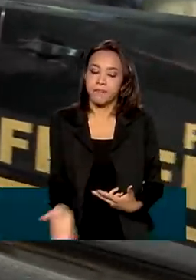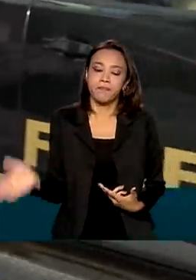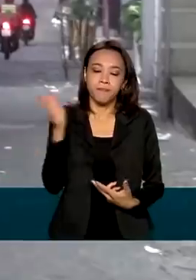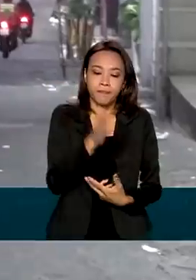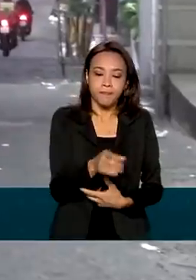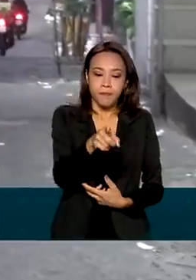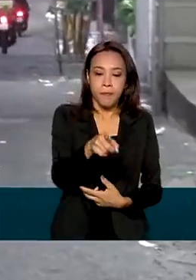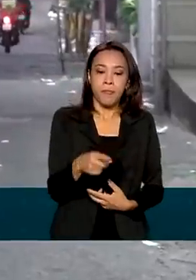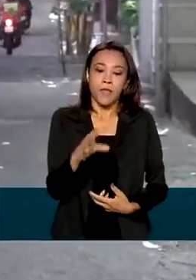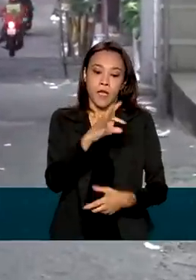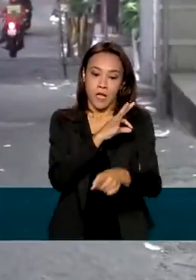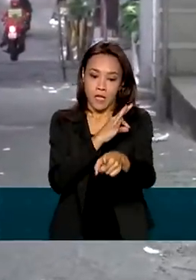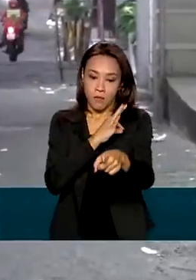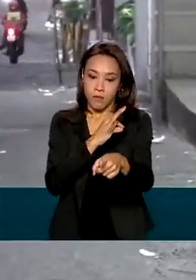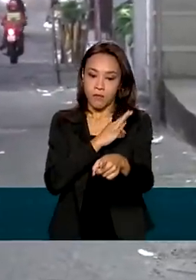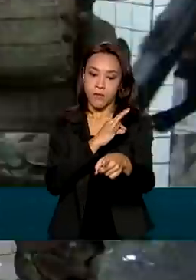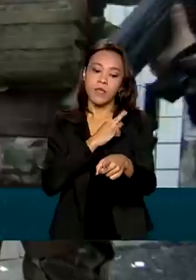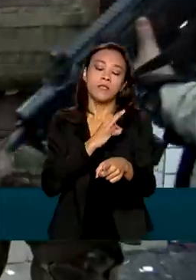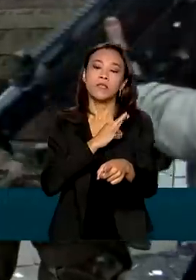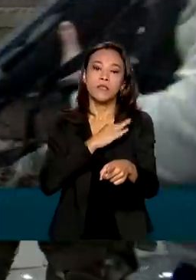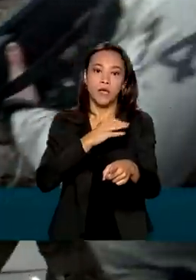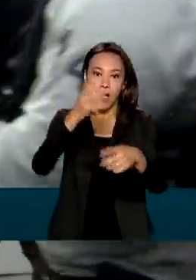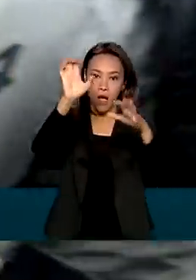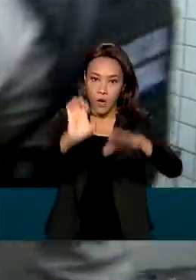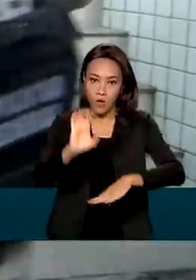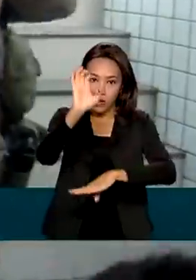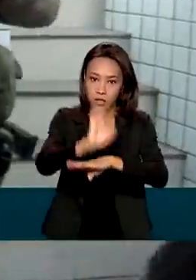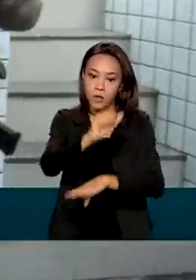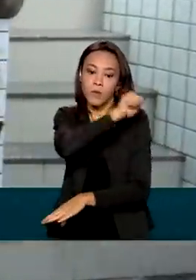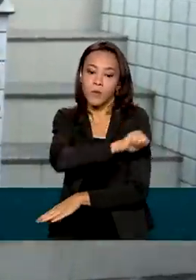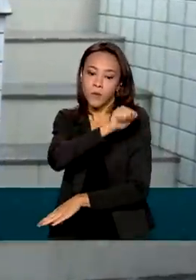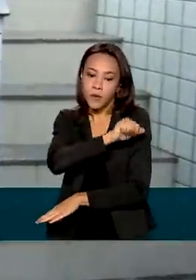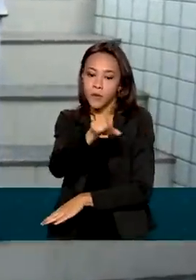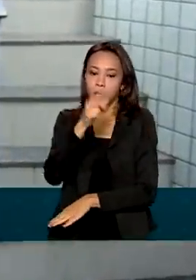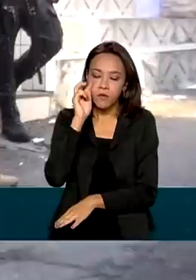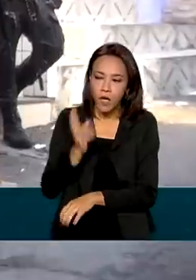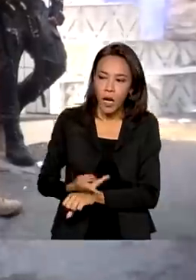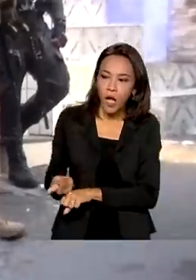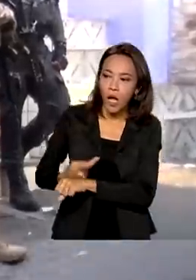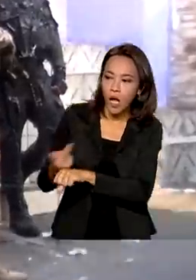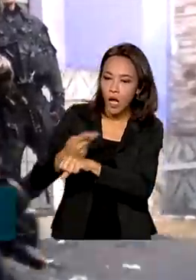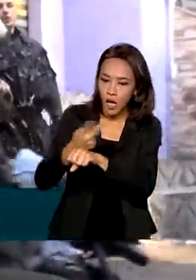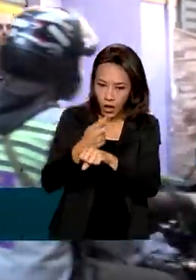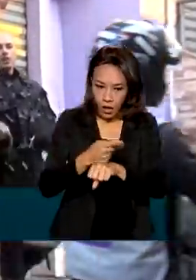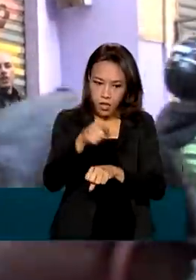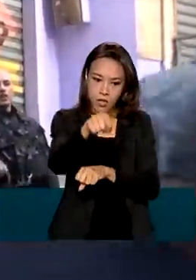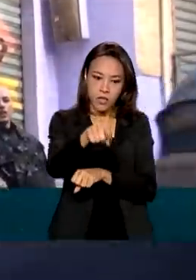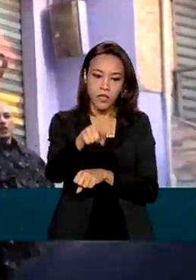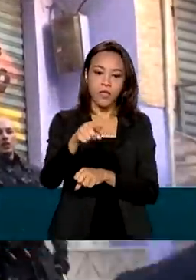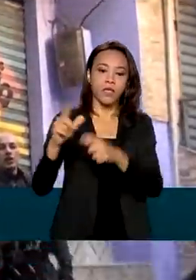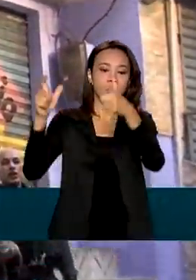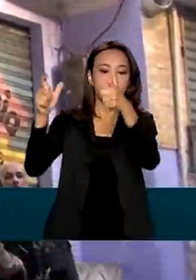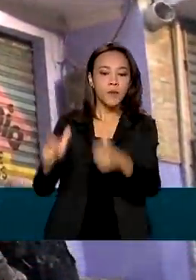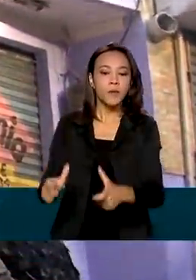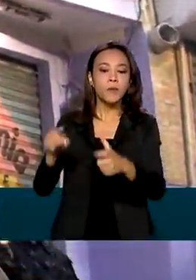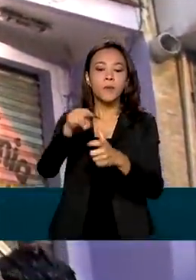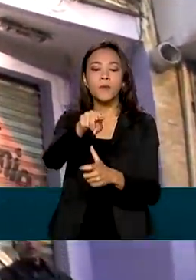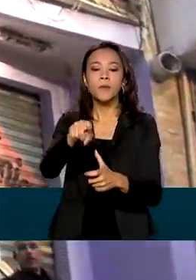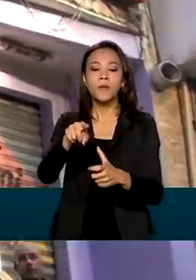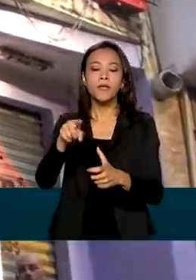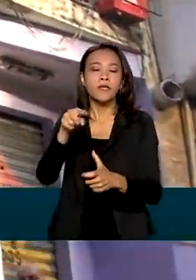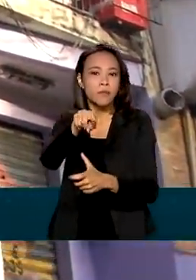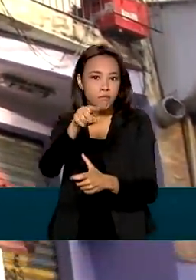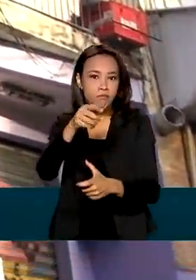Polícia Federal, na Rocinha, zona sul da cidade, os policiais fizeram buscas em uma clínica de estética que teria sido